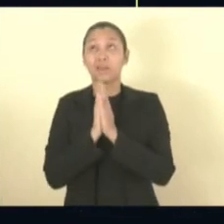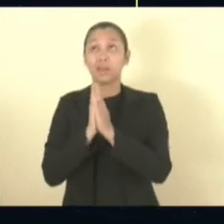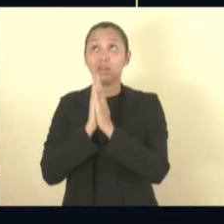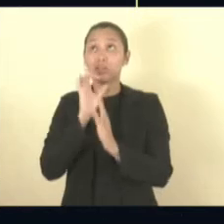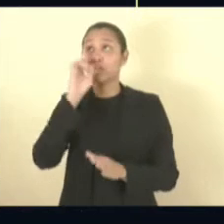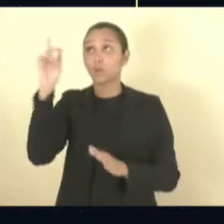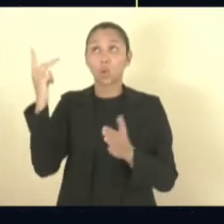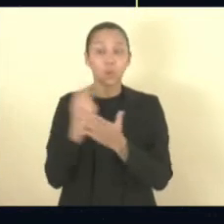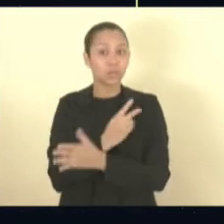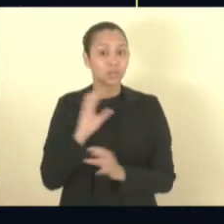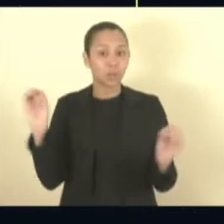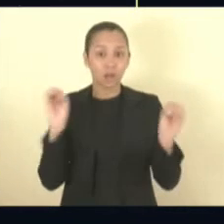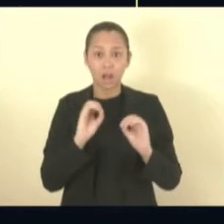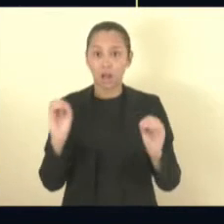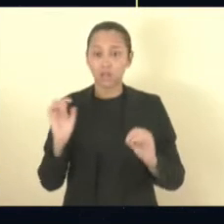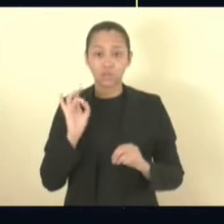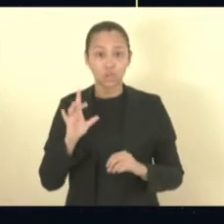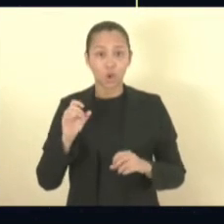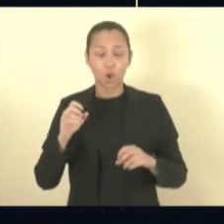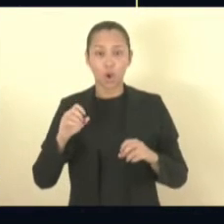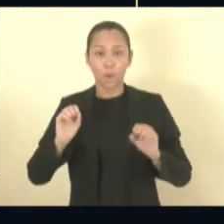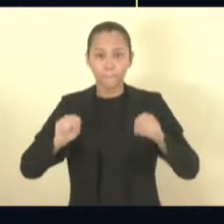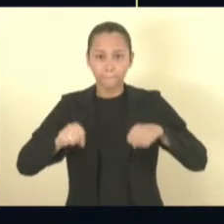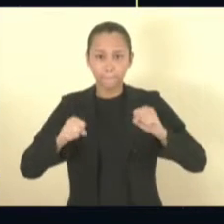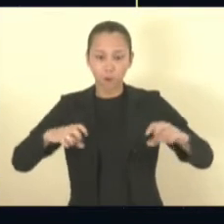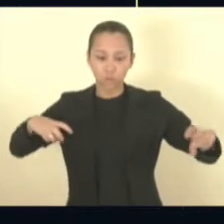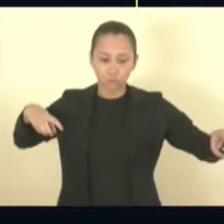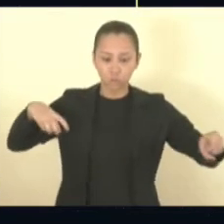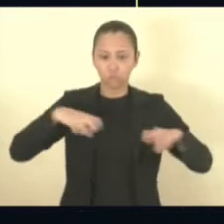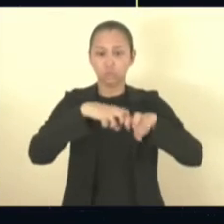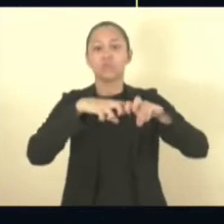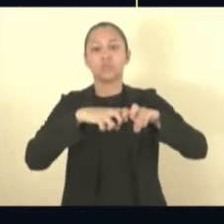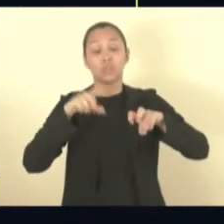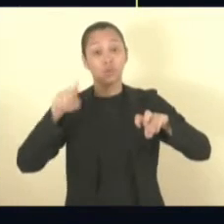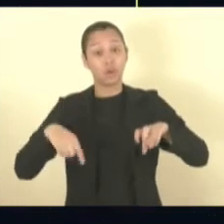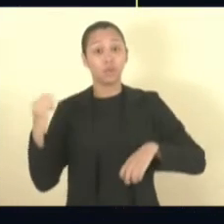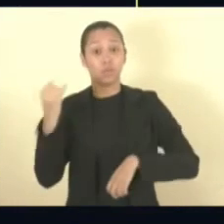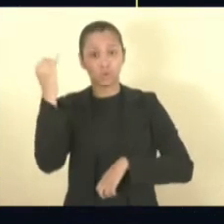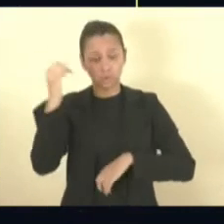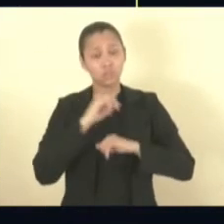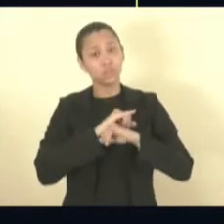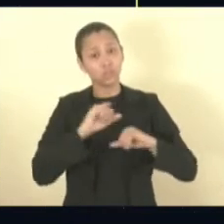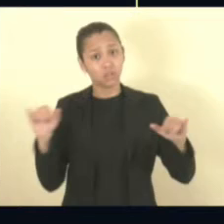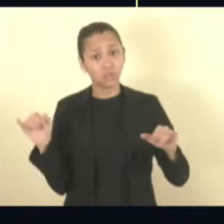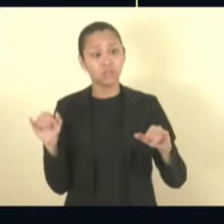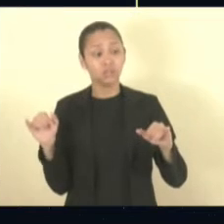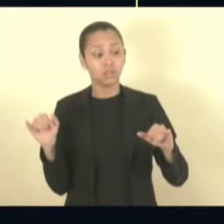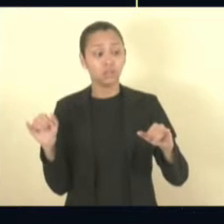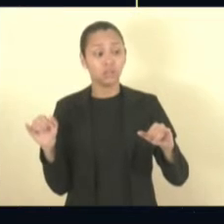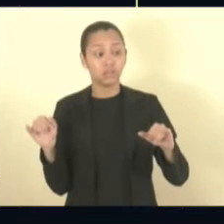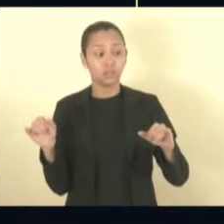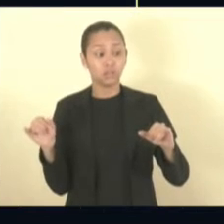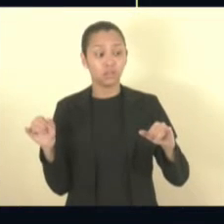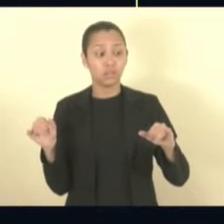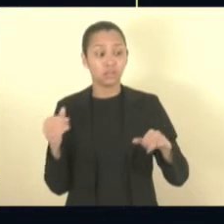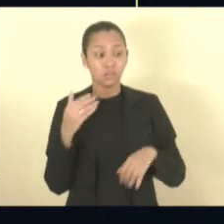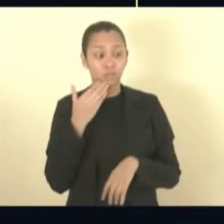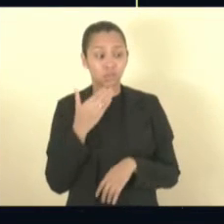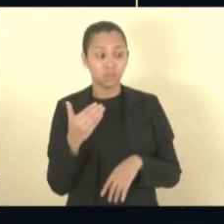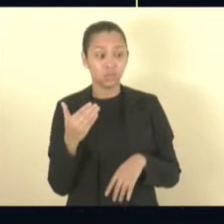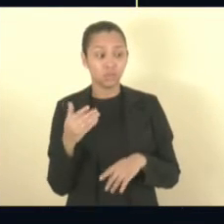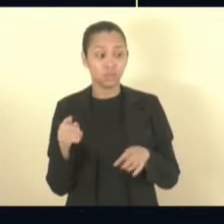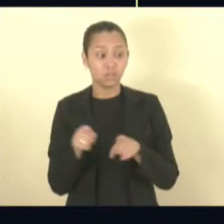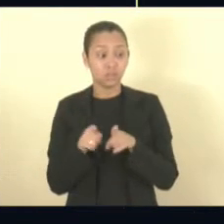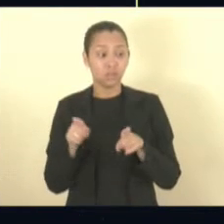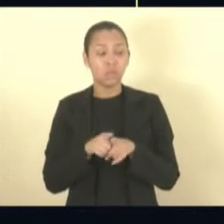nada. Foi um acidente modo por modo. Então, é muito importante relatar, o esforço que o tem também pedido ali muito,